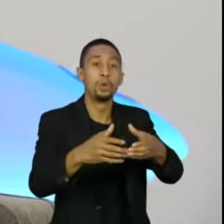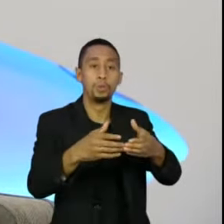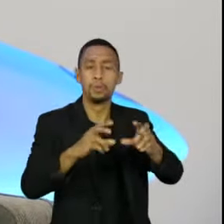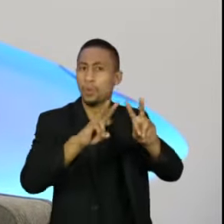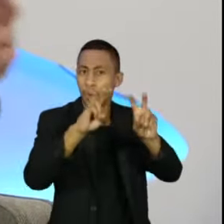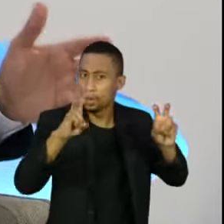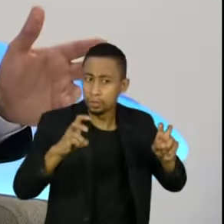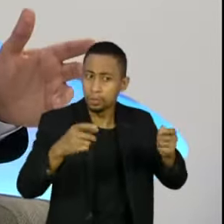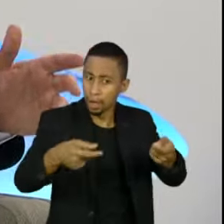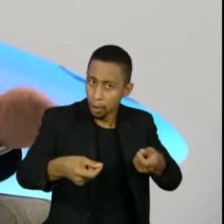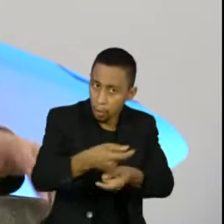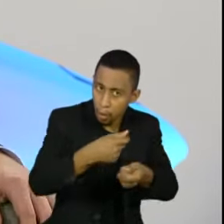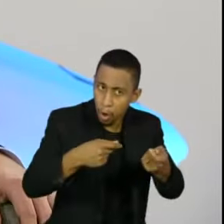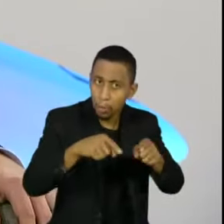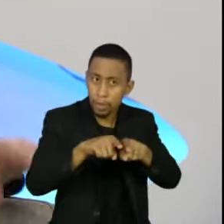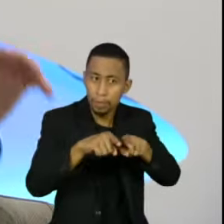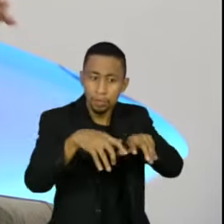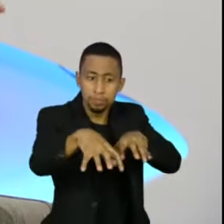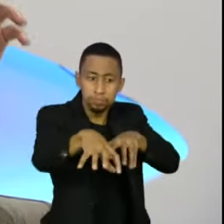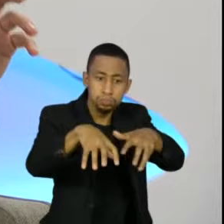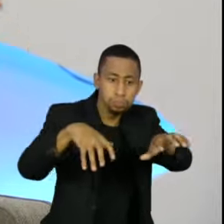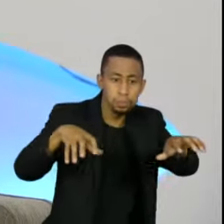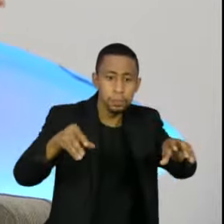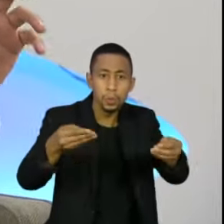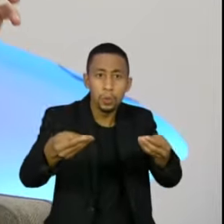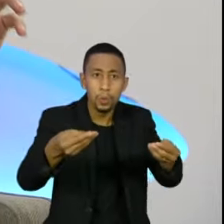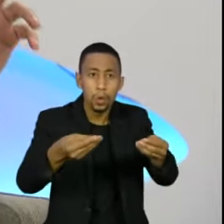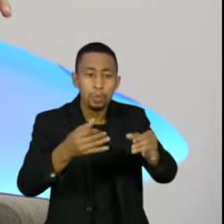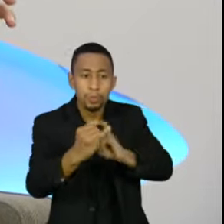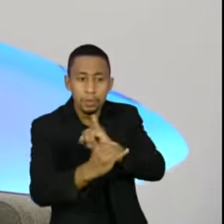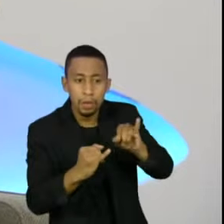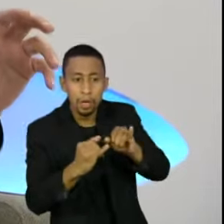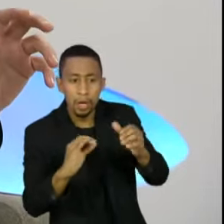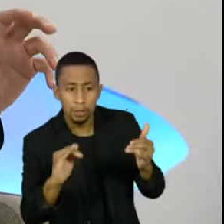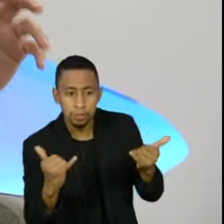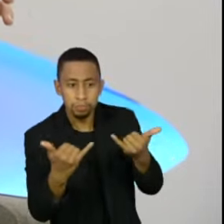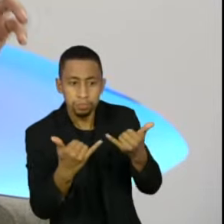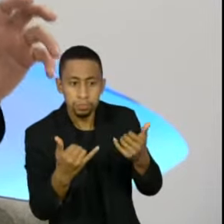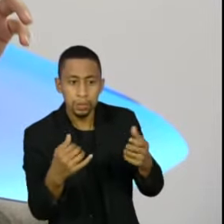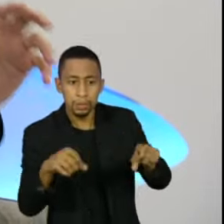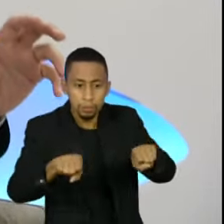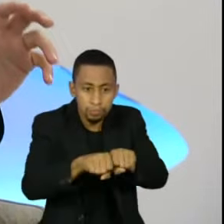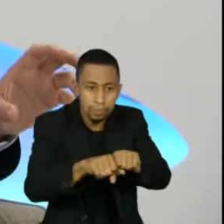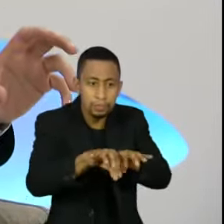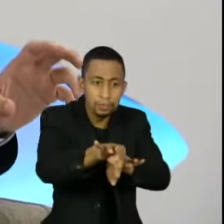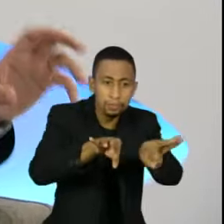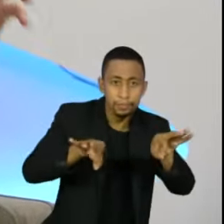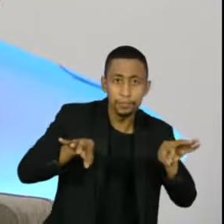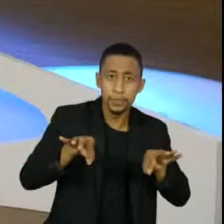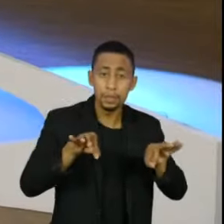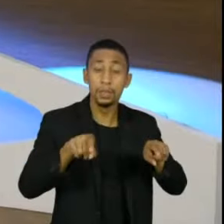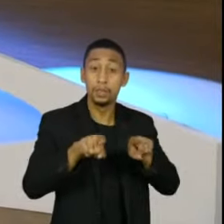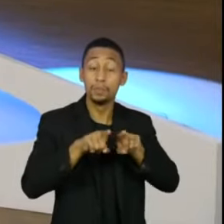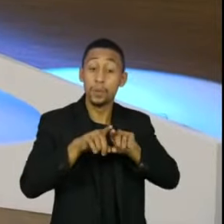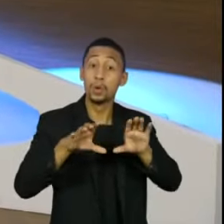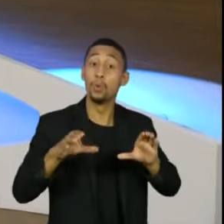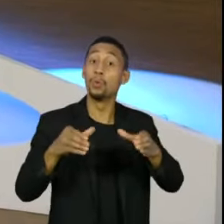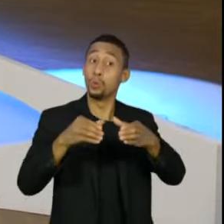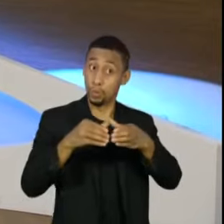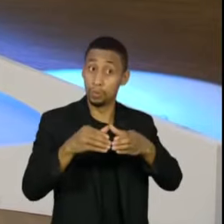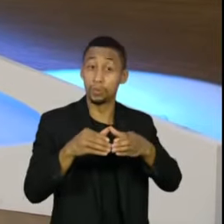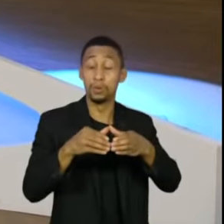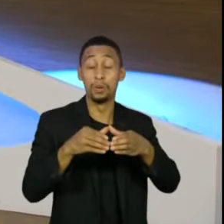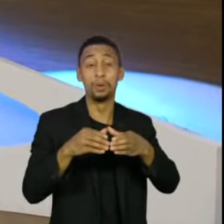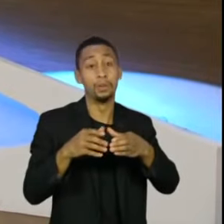a Comissão de Infraestrutura e tantas outras. E o Conselho de Ética tem esta peculiaridade que, em razão dos temas ali tratados, recomenda-se